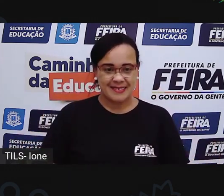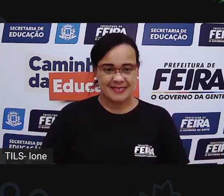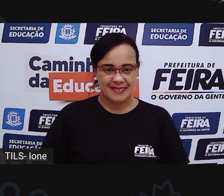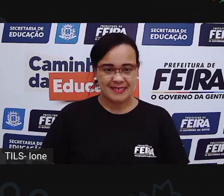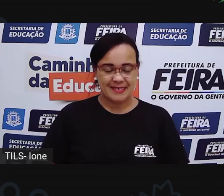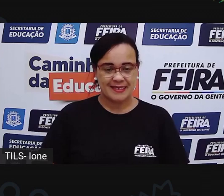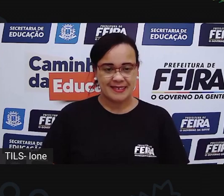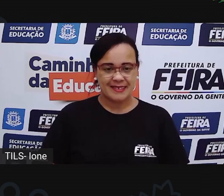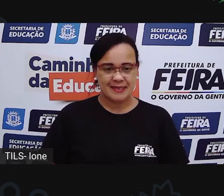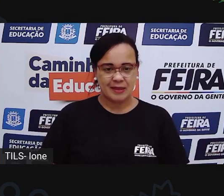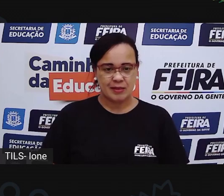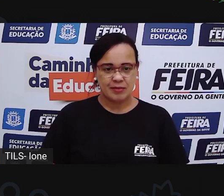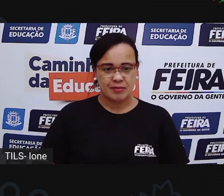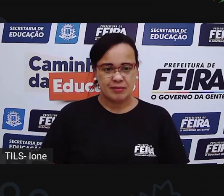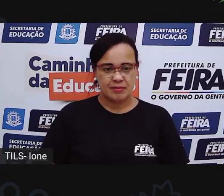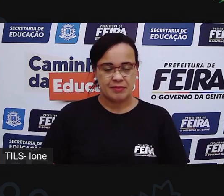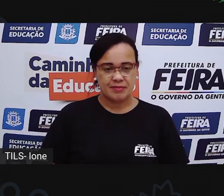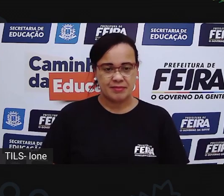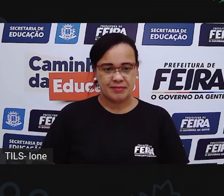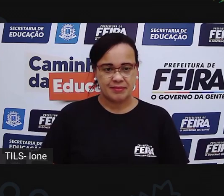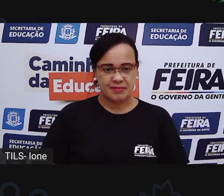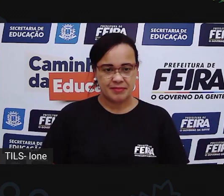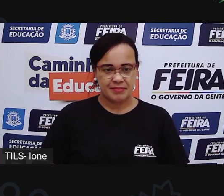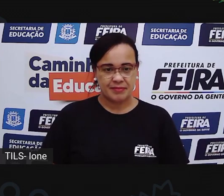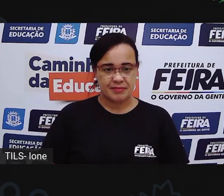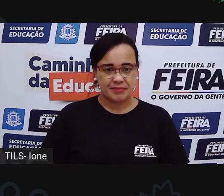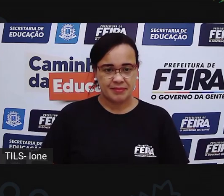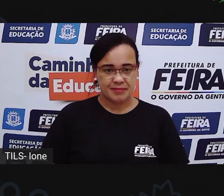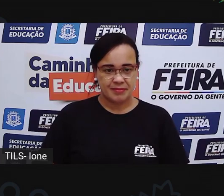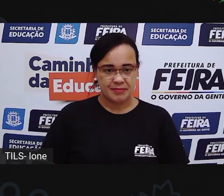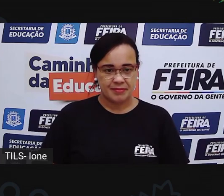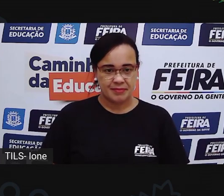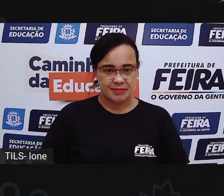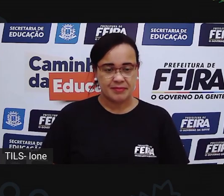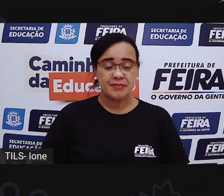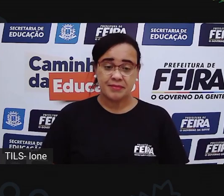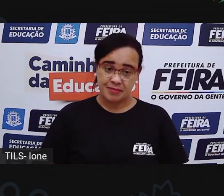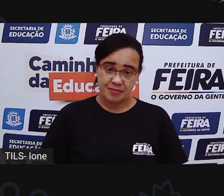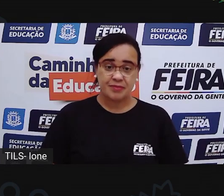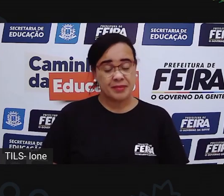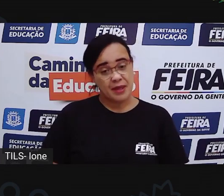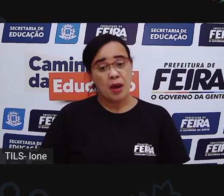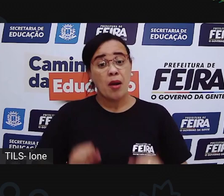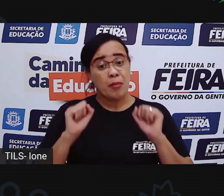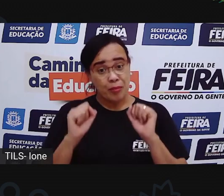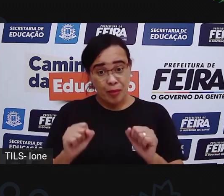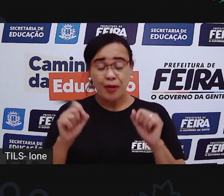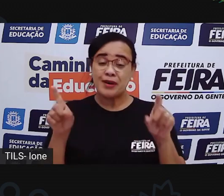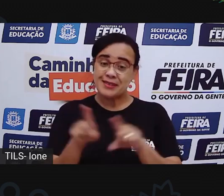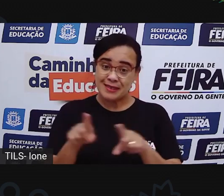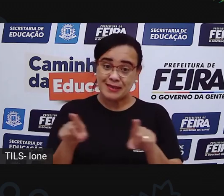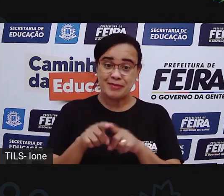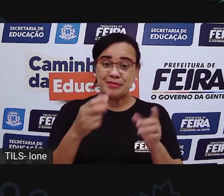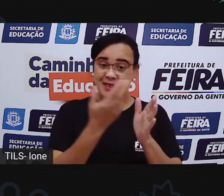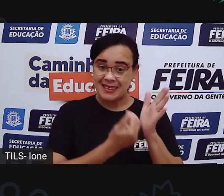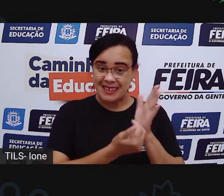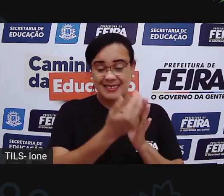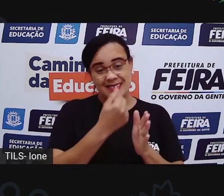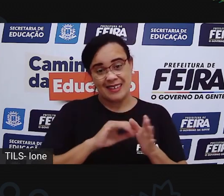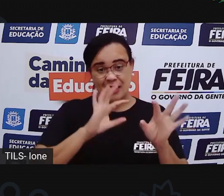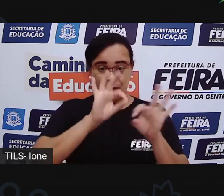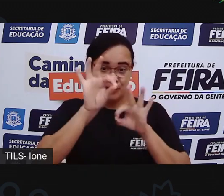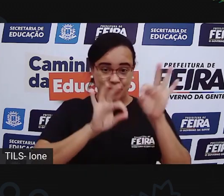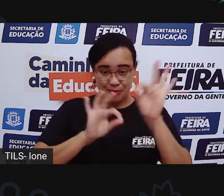faz, ó, as duas partes. E agora a gente pode decorar. Então a Pro vai usar aqui a fitinha,